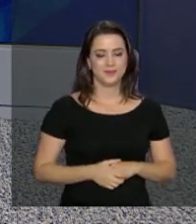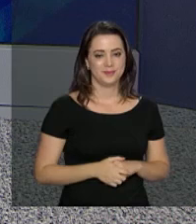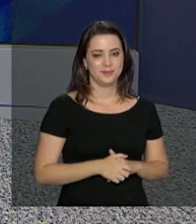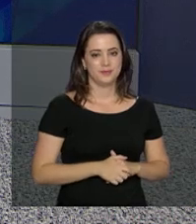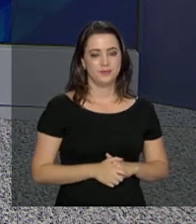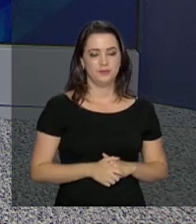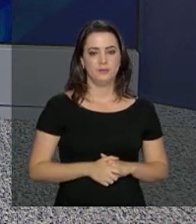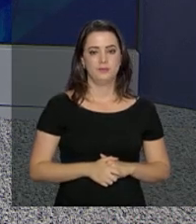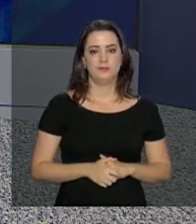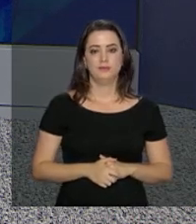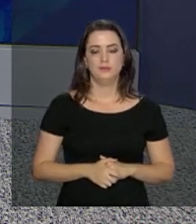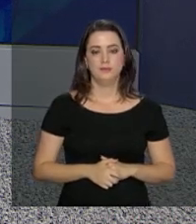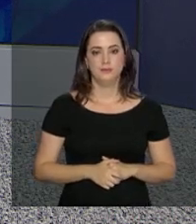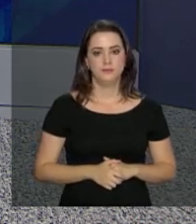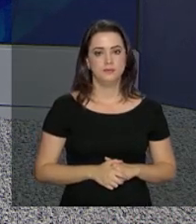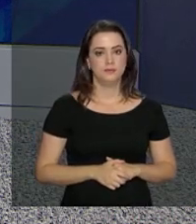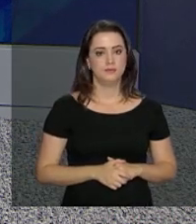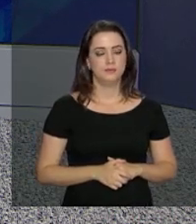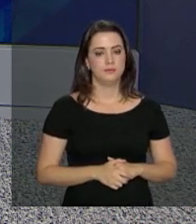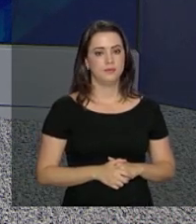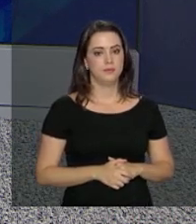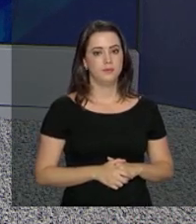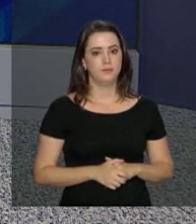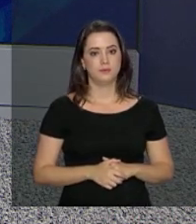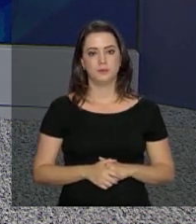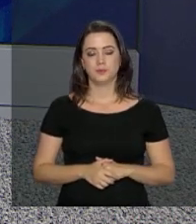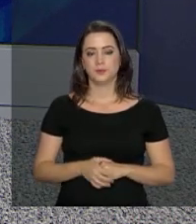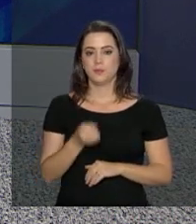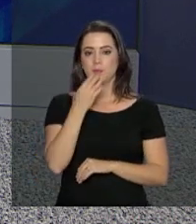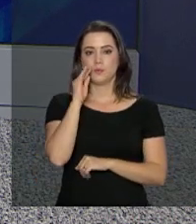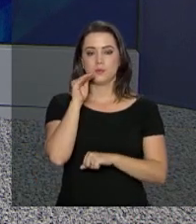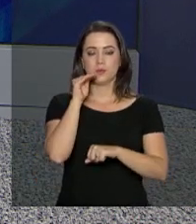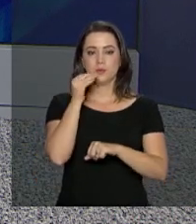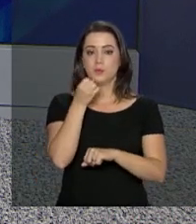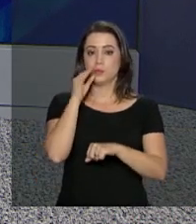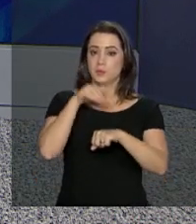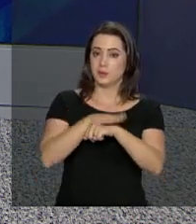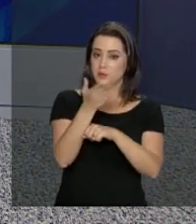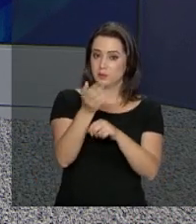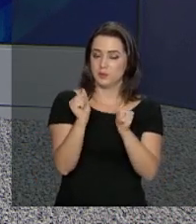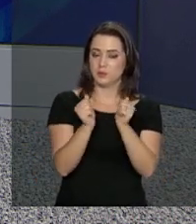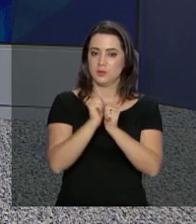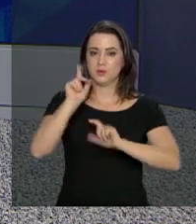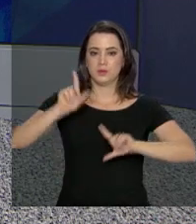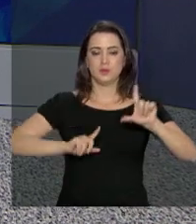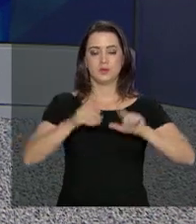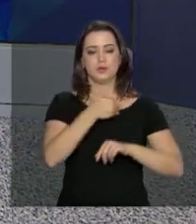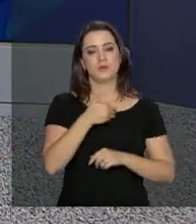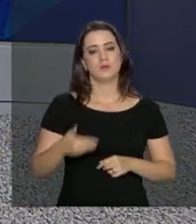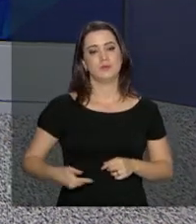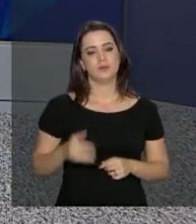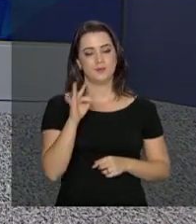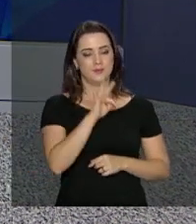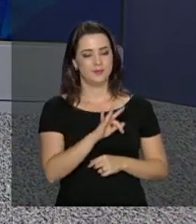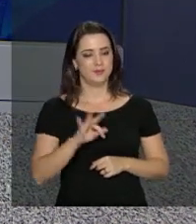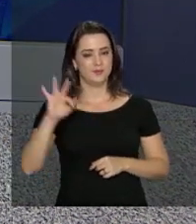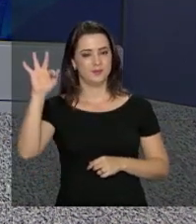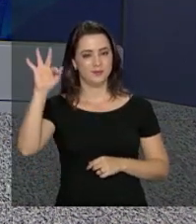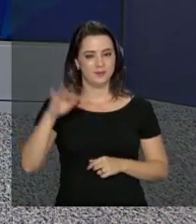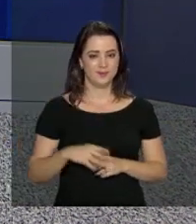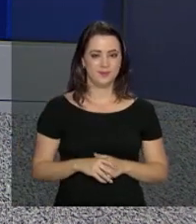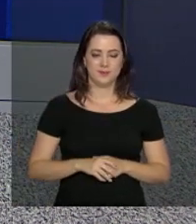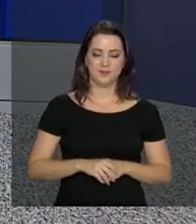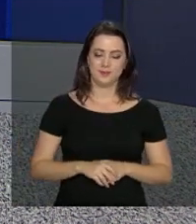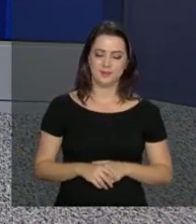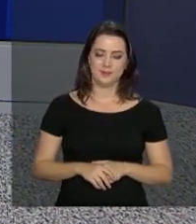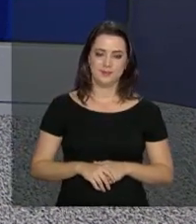-9867-8787. Uma ótima tarde, uma ótima noite para você. E continue com a gente aqui na NBR, a TV